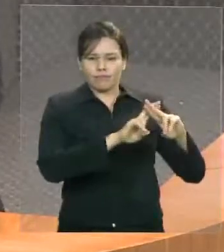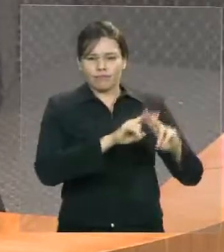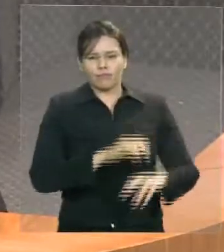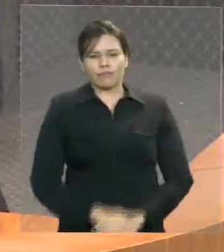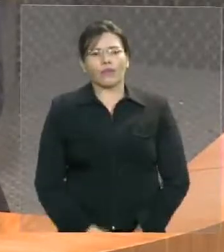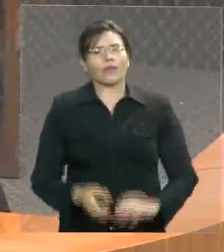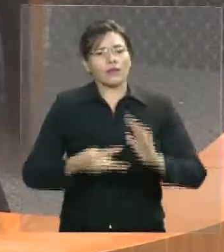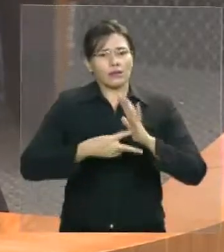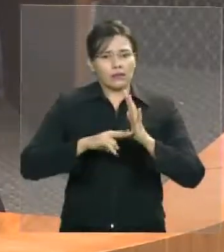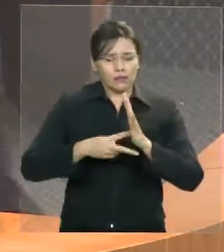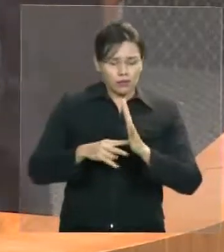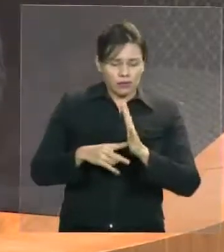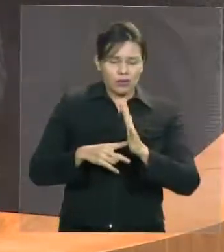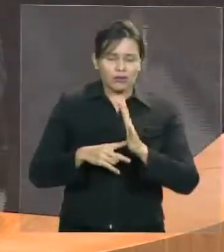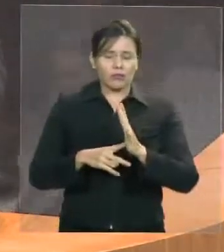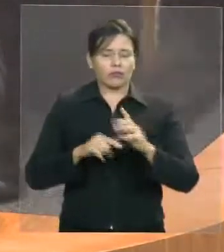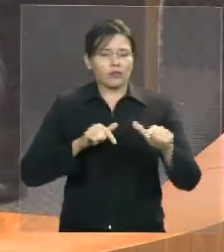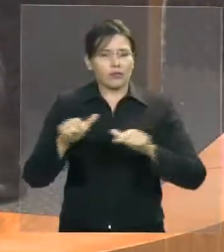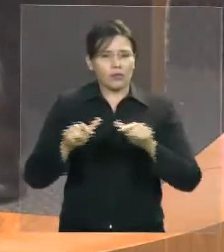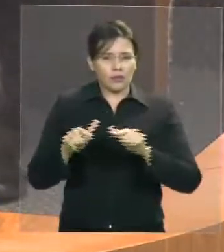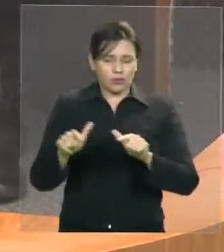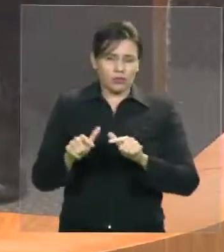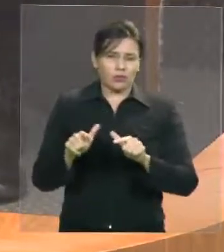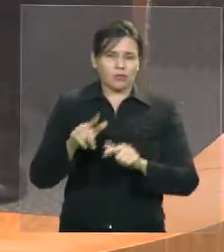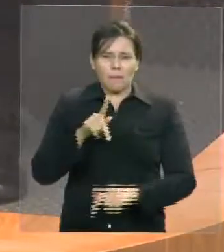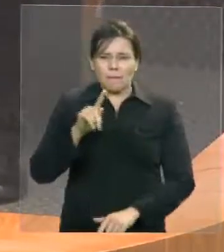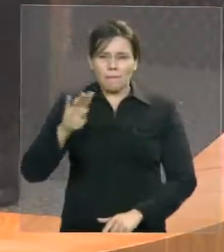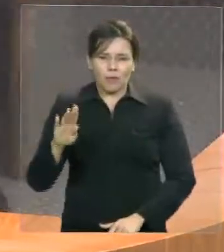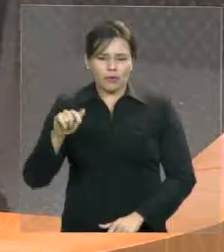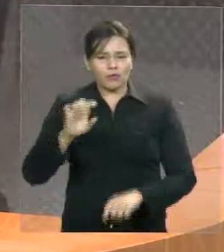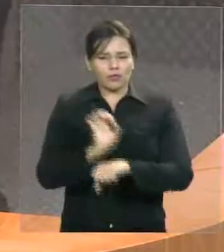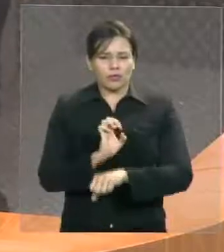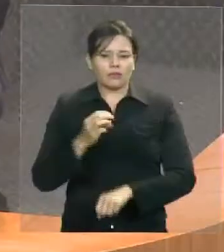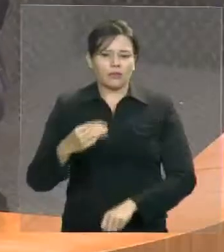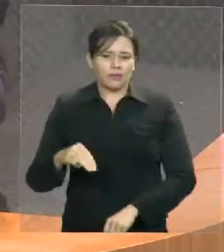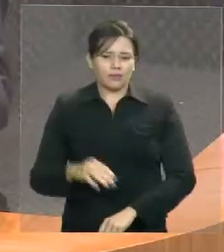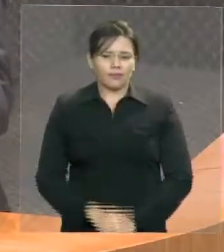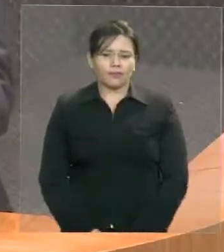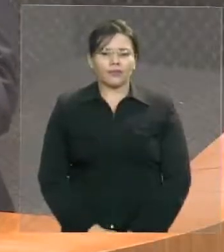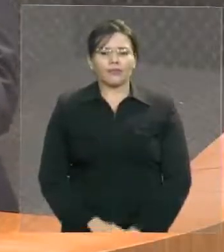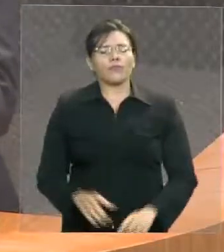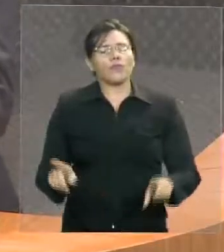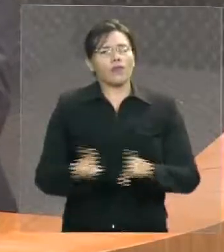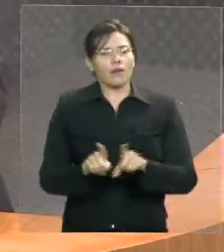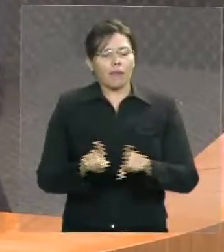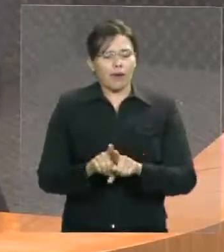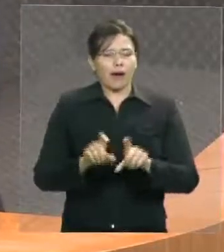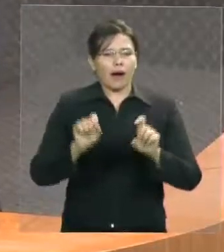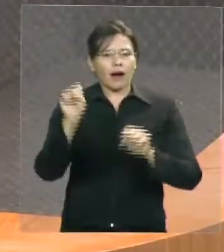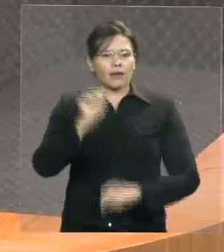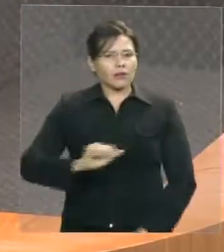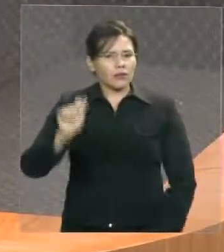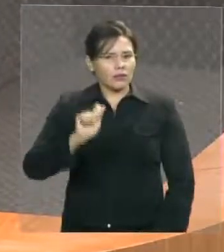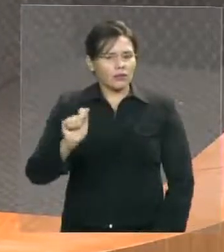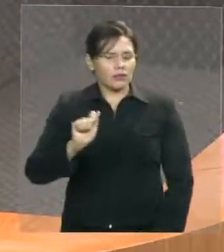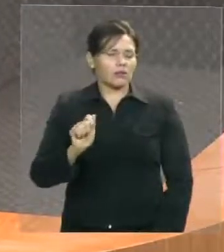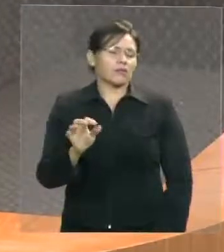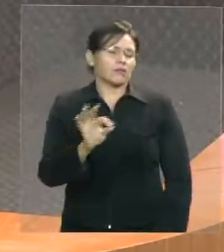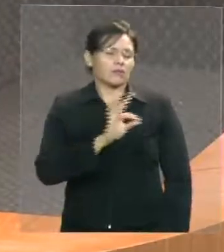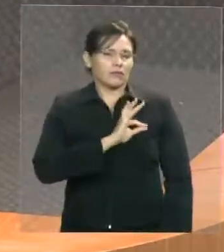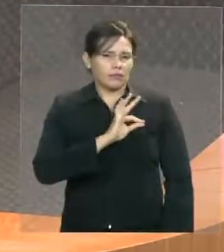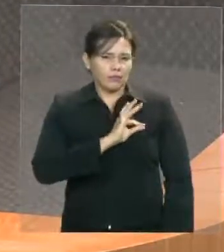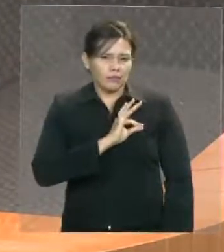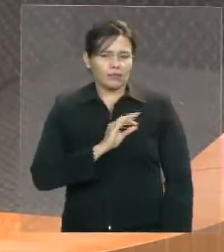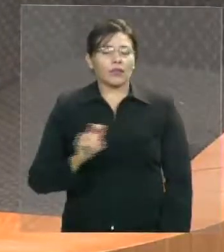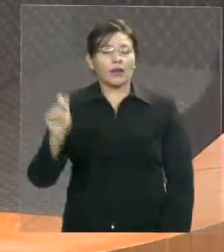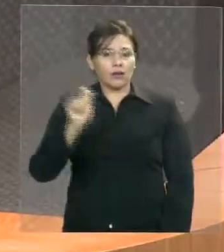Público do Estado do Maranhão, Associação da Polícia Técnico-Científica do Maranhão, Associação dos Procuradores do Estado do